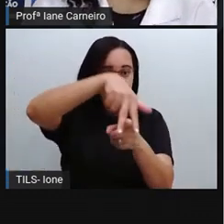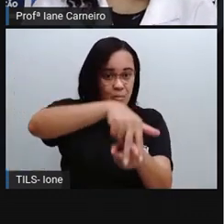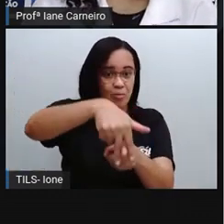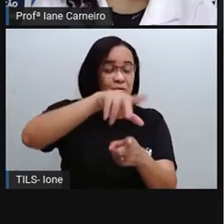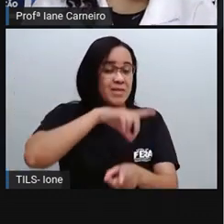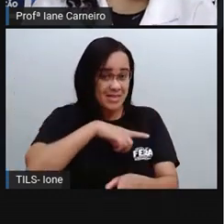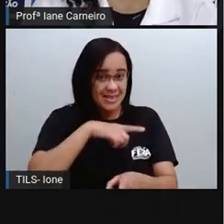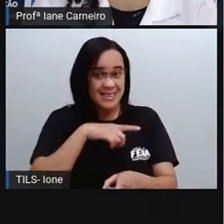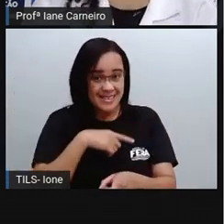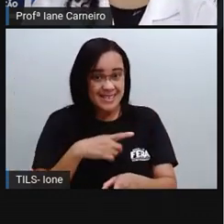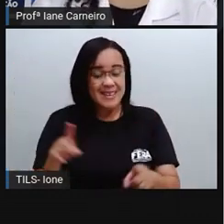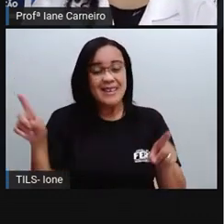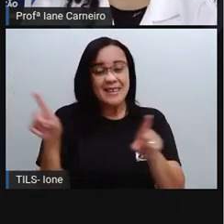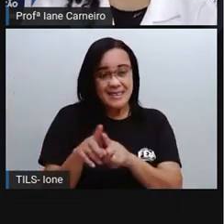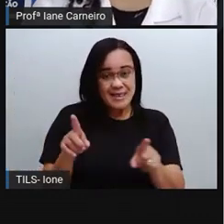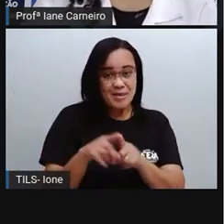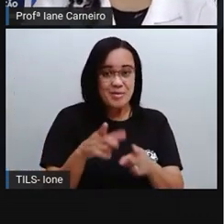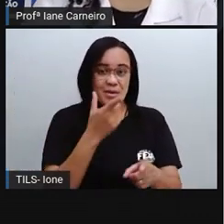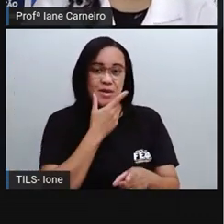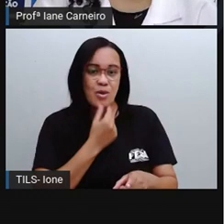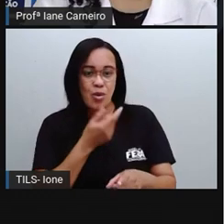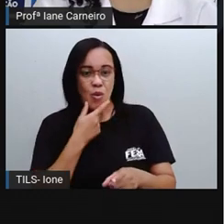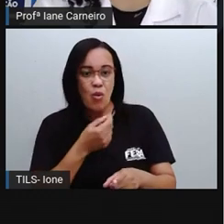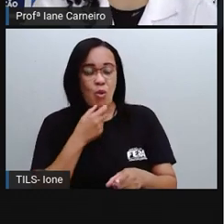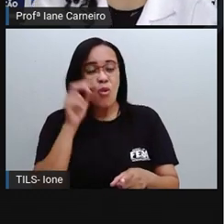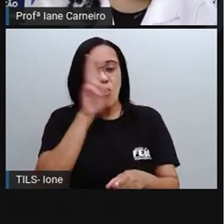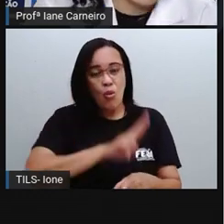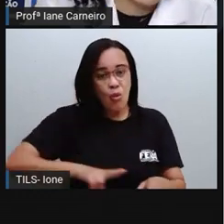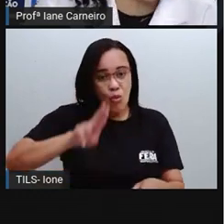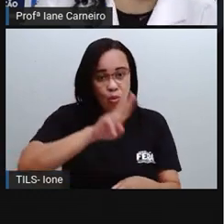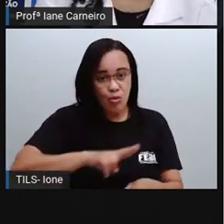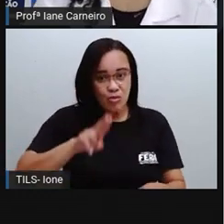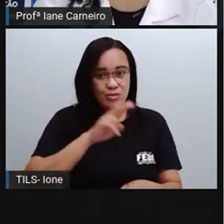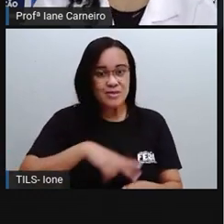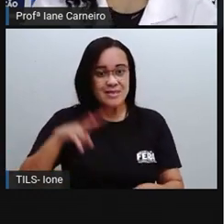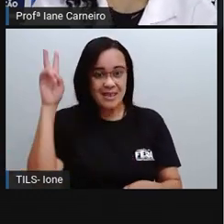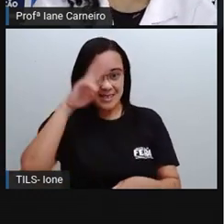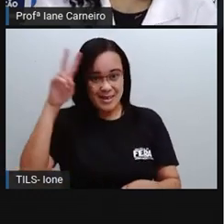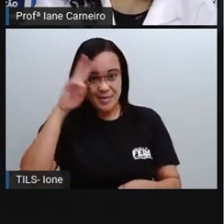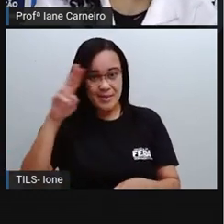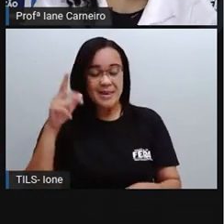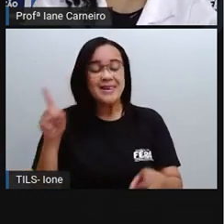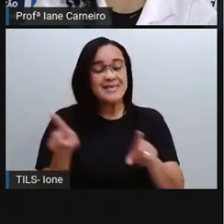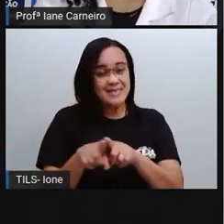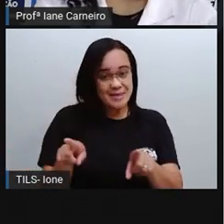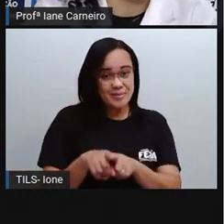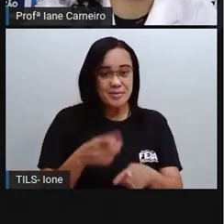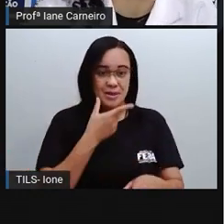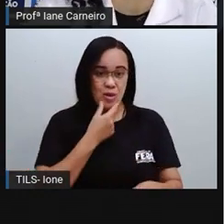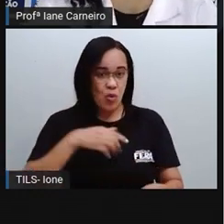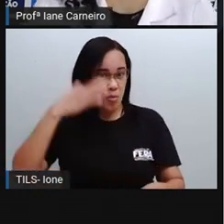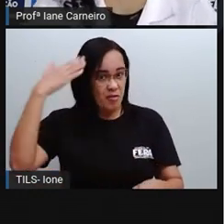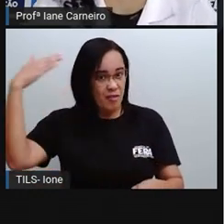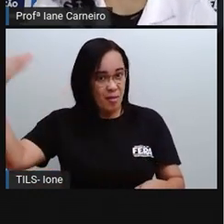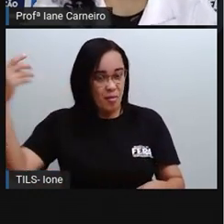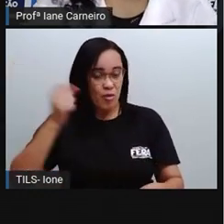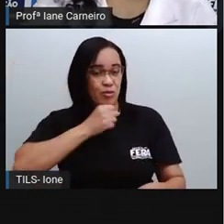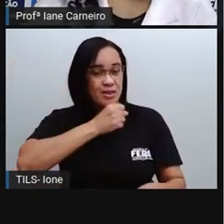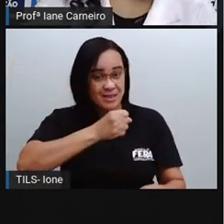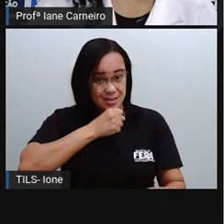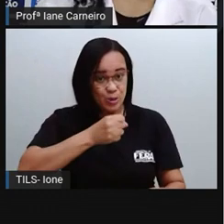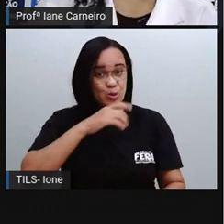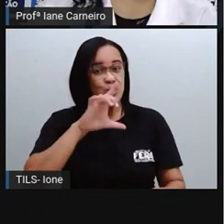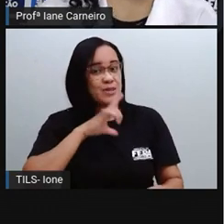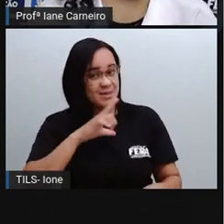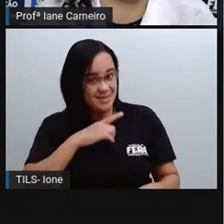repentistas, né? Usando esse tipo de chapéu, o Luiz Gonzaga usava bastante, aqui na Bahia também tem, mas é algo que